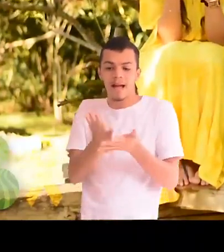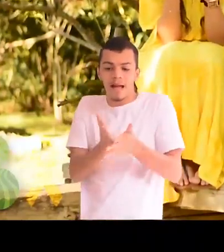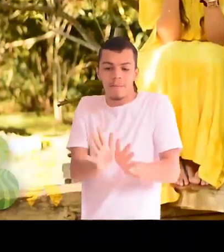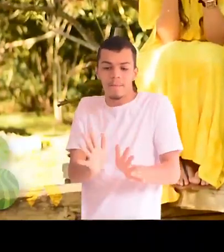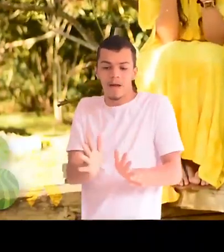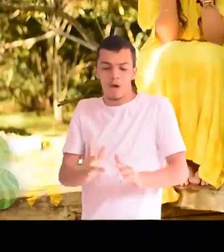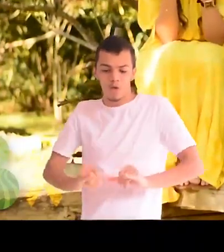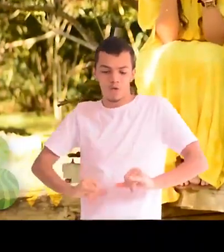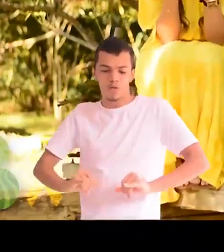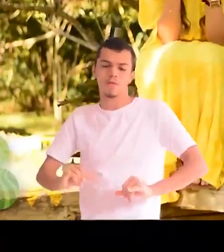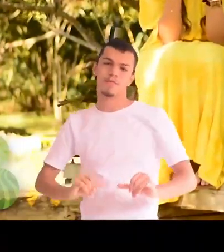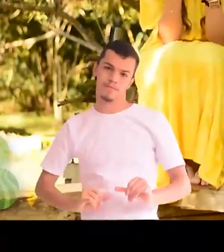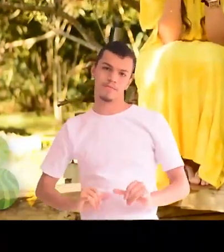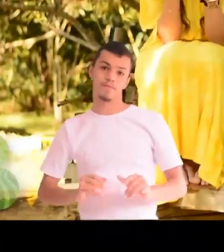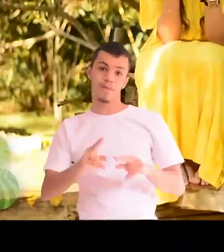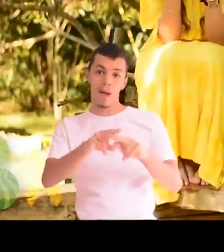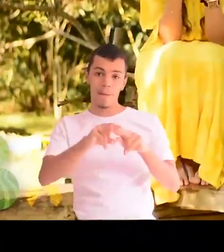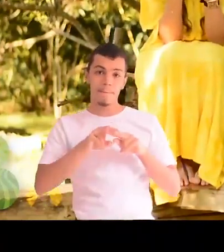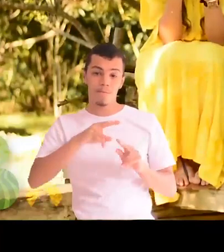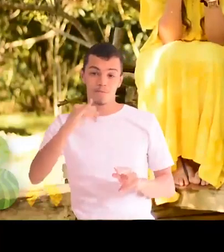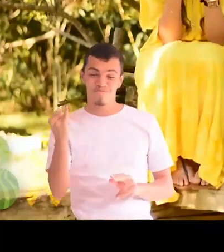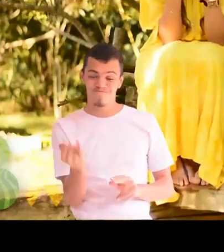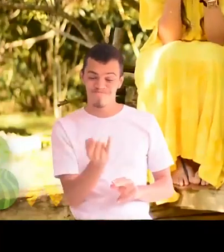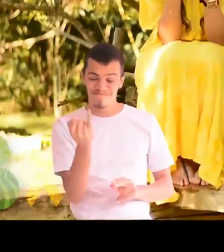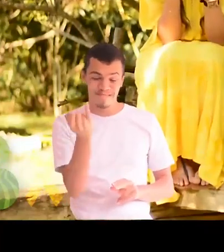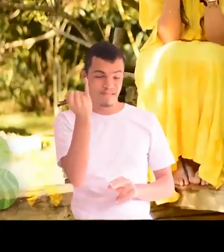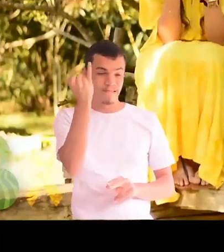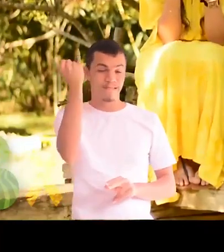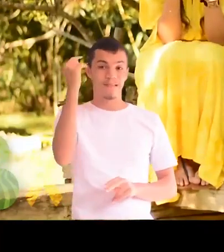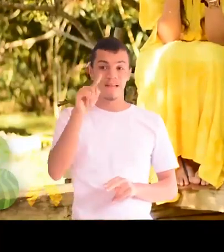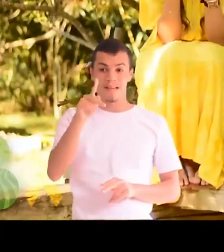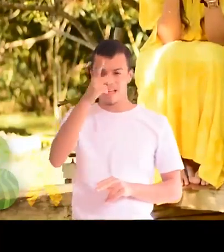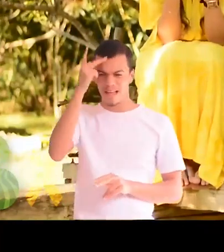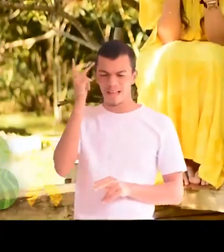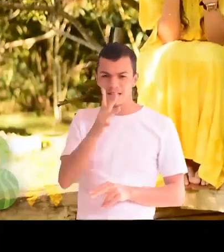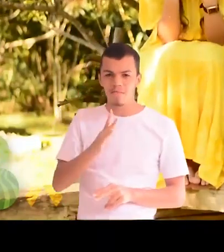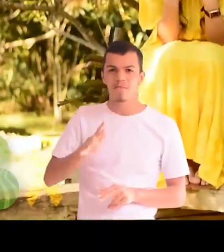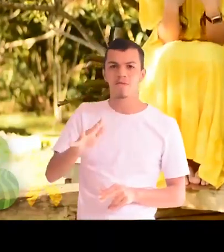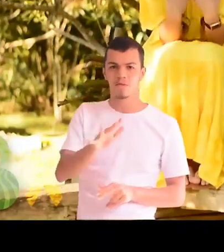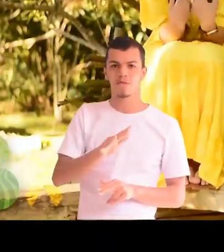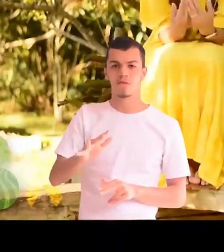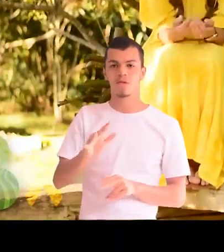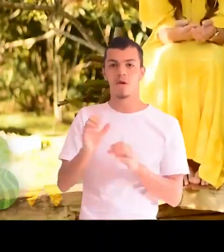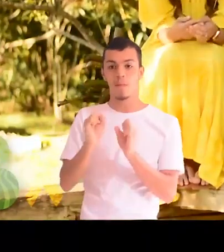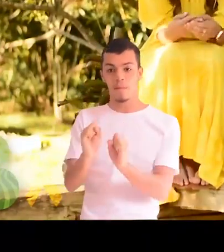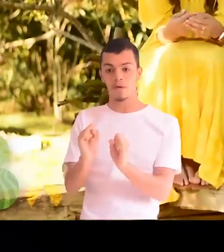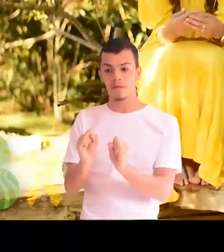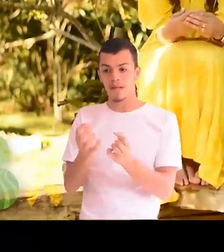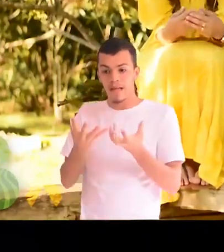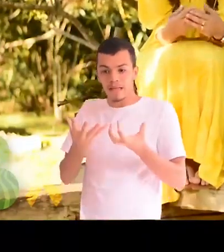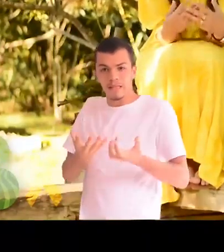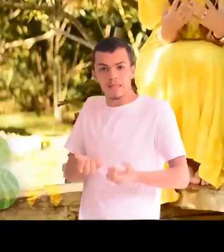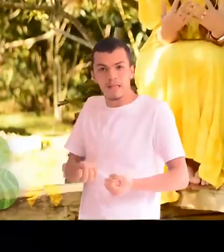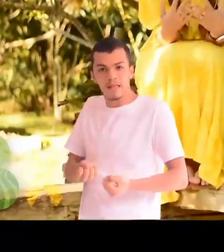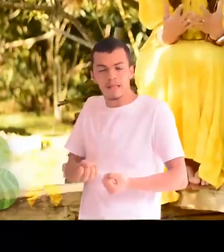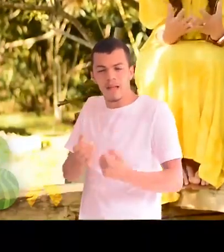Por isso é extremamente importante que essas pessoas sejam acolhidas,